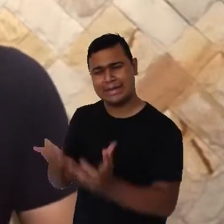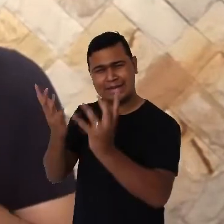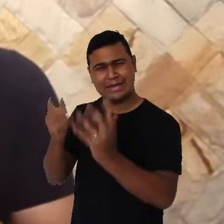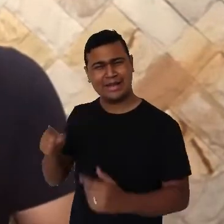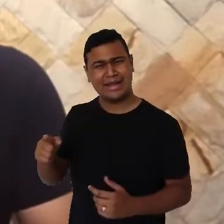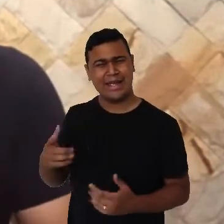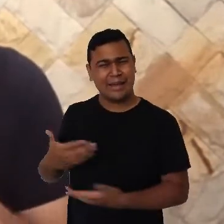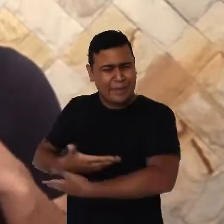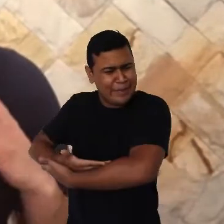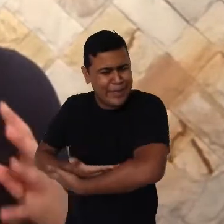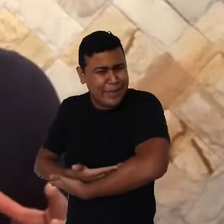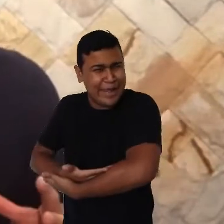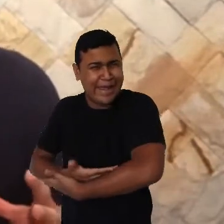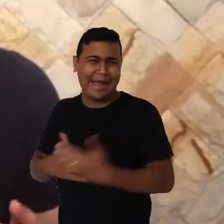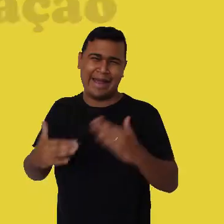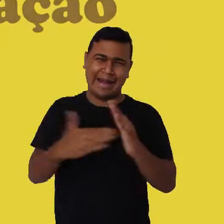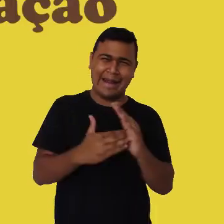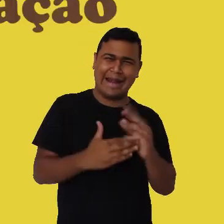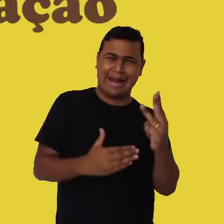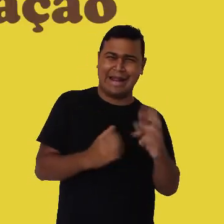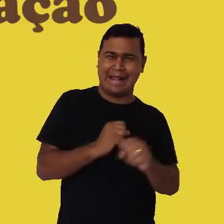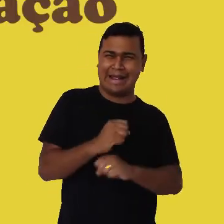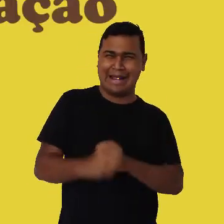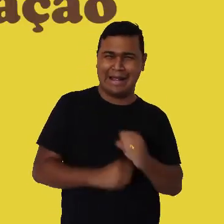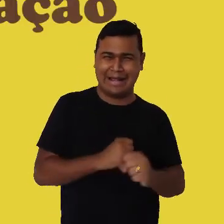de 0 a 3 anos.